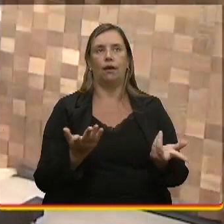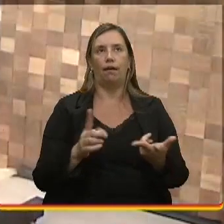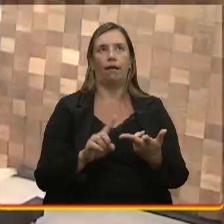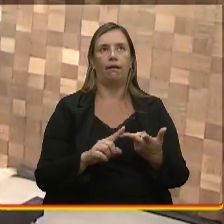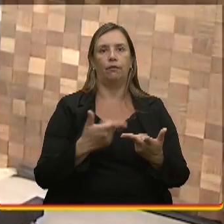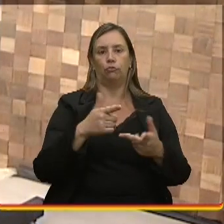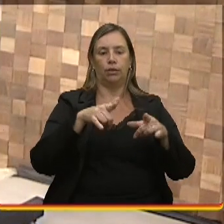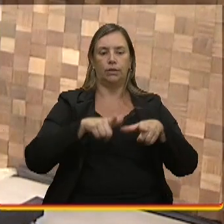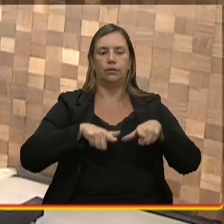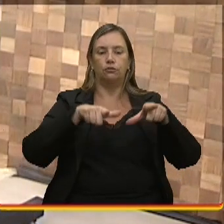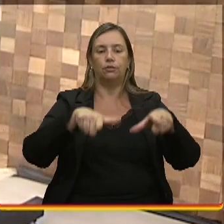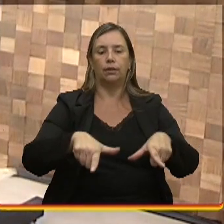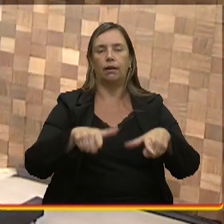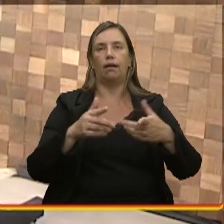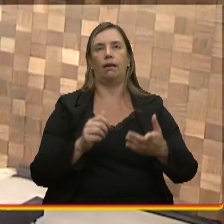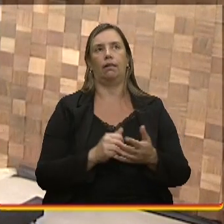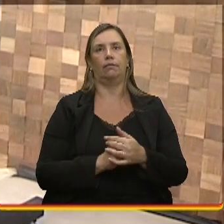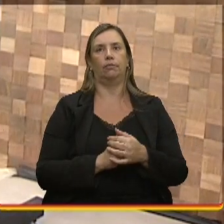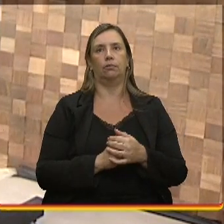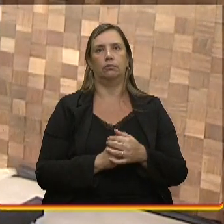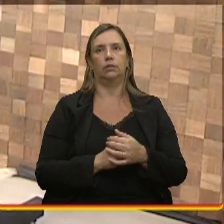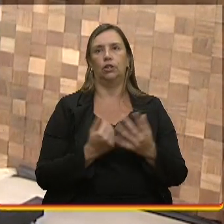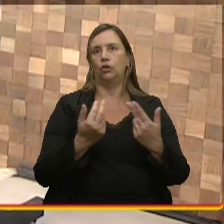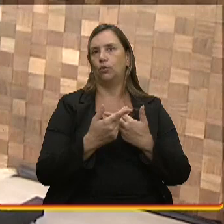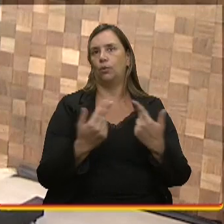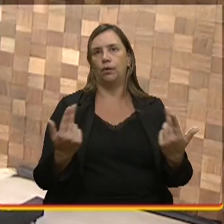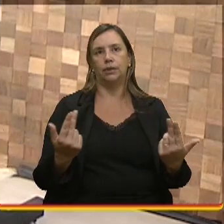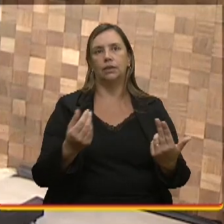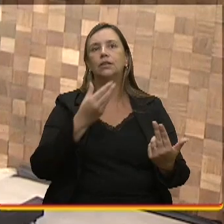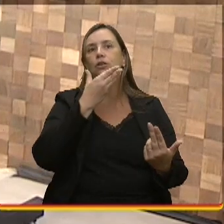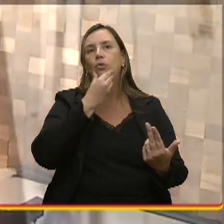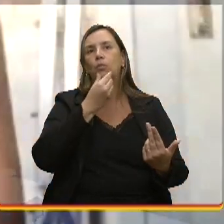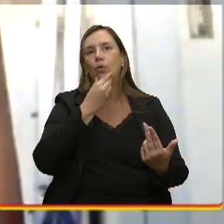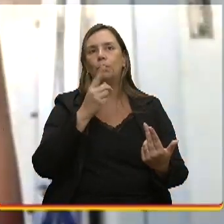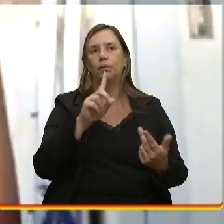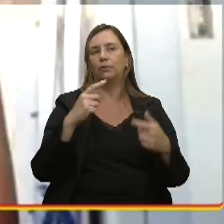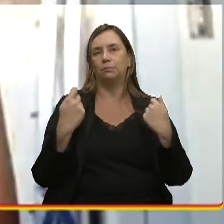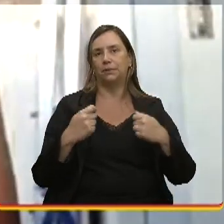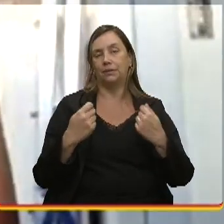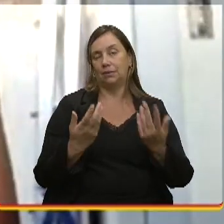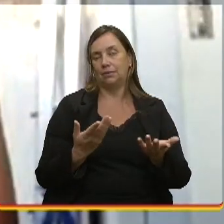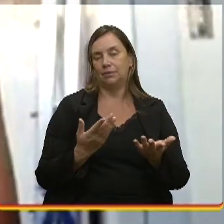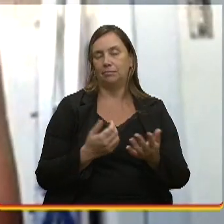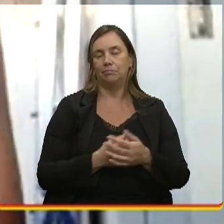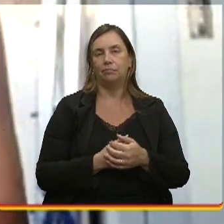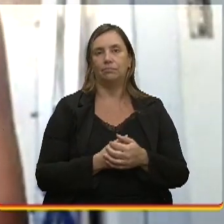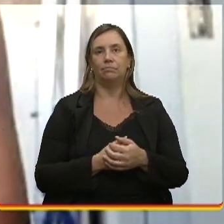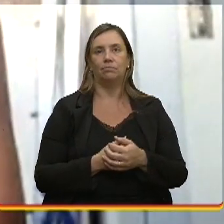certificado. Coisa que um homem não precisaria, né? Para fazer um trabalho